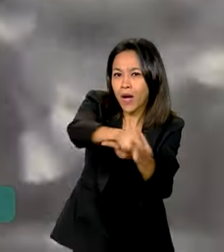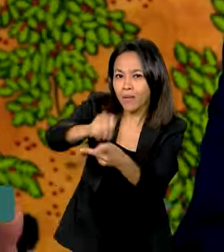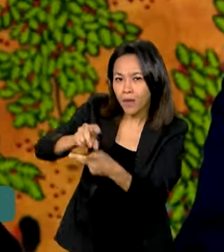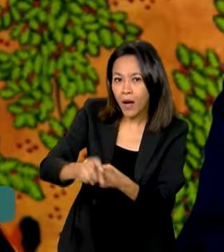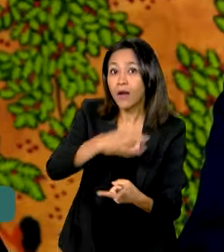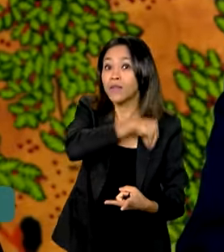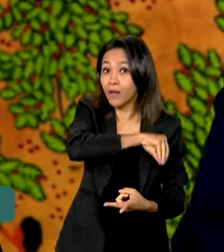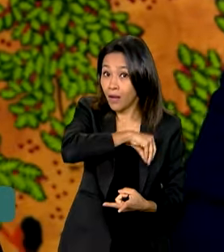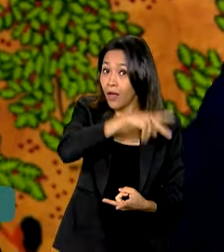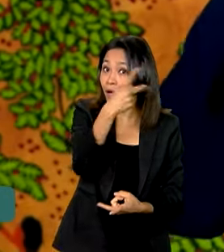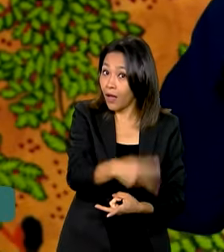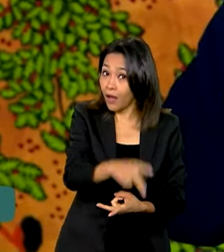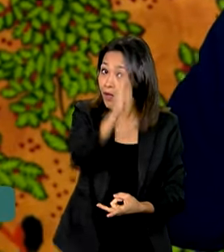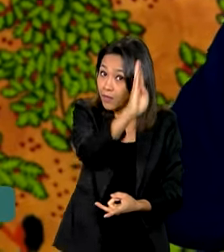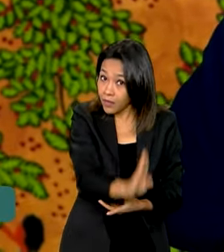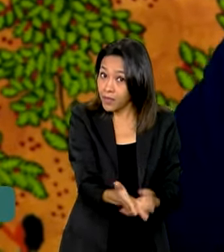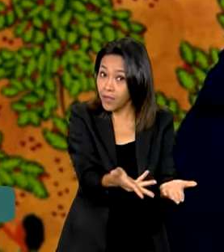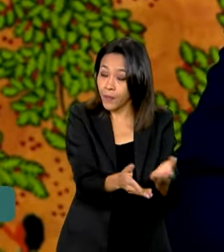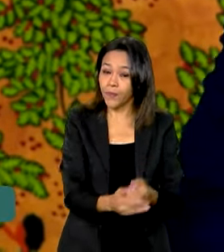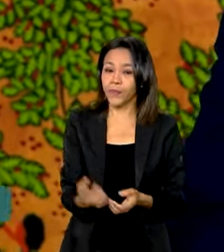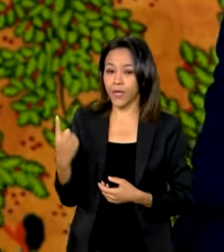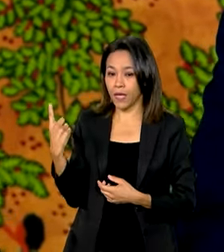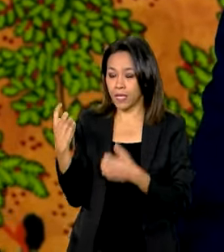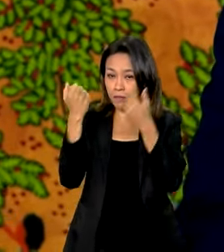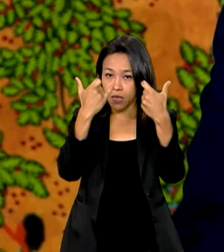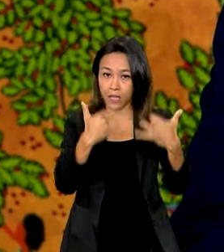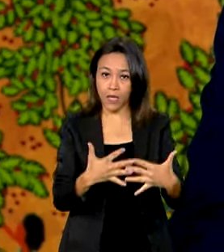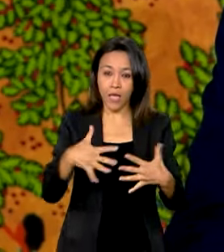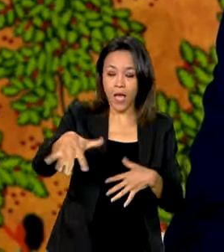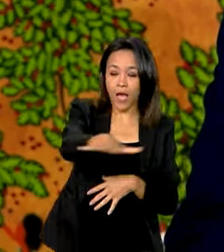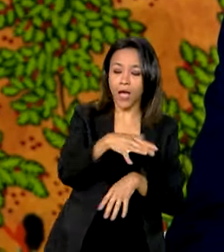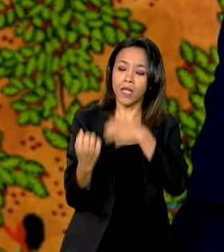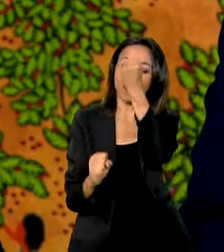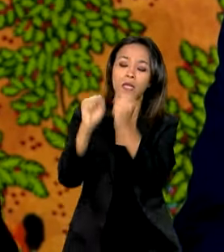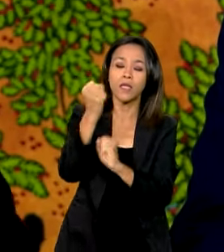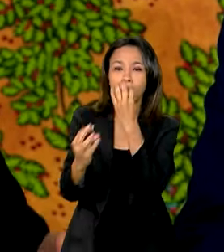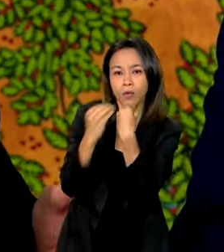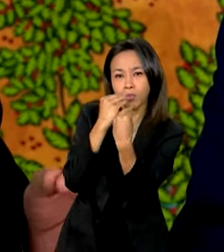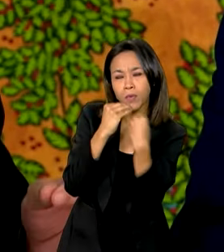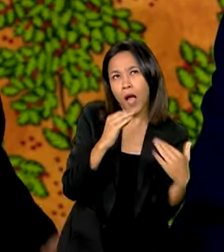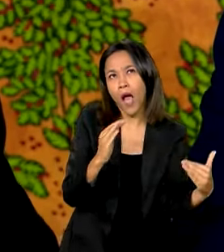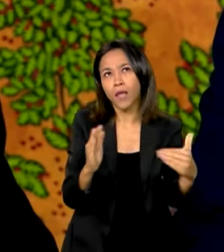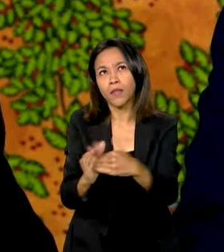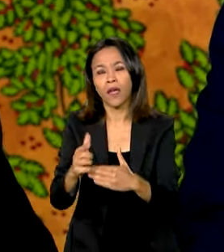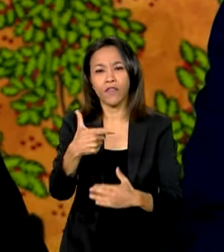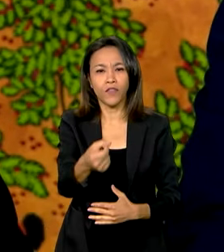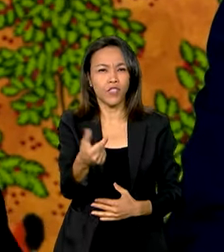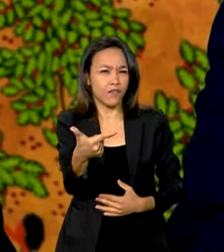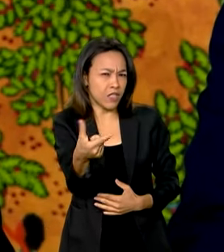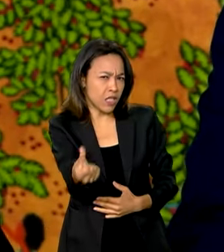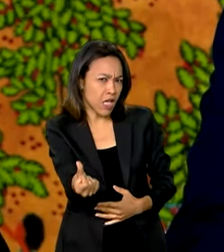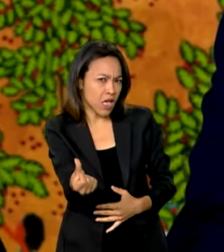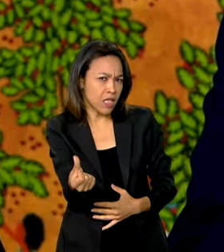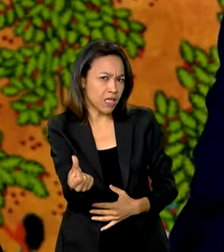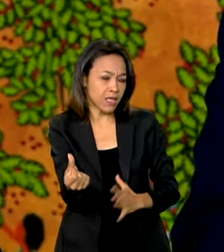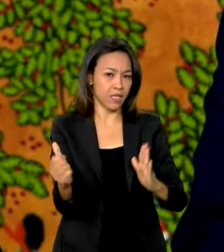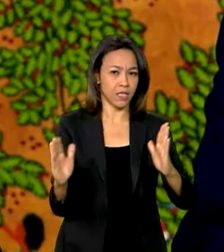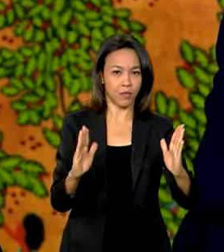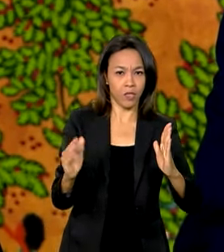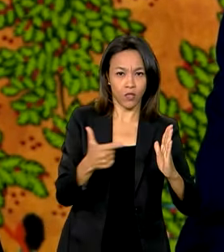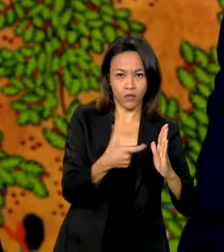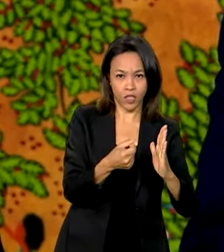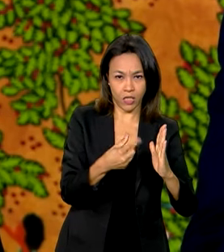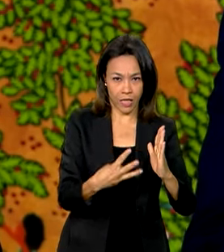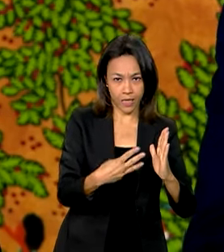país. O setor da indústria de alimentos até 2026, 2023 a 2026,